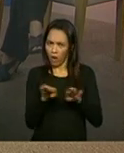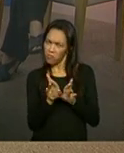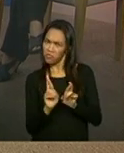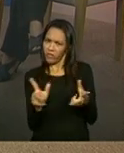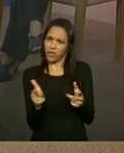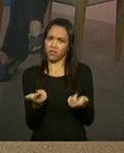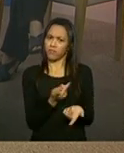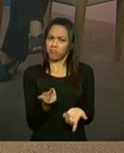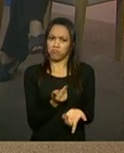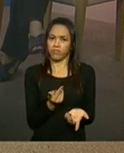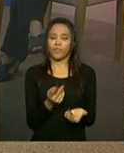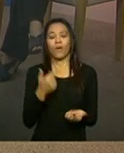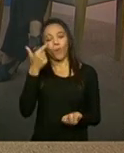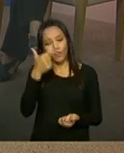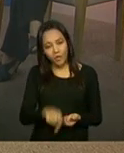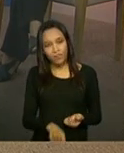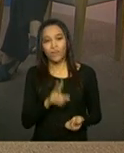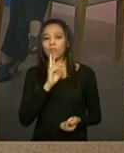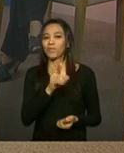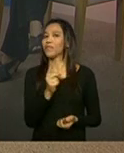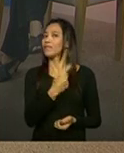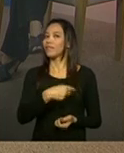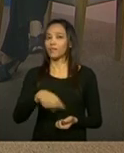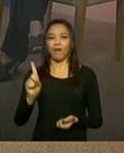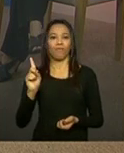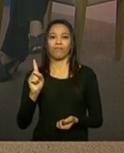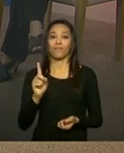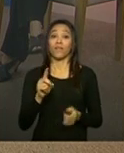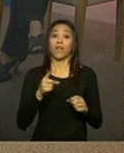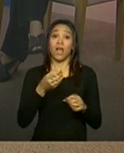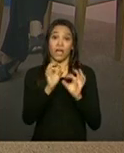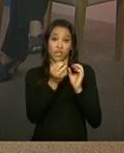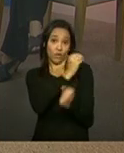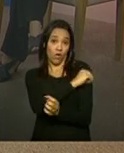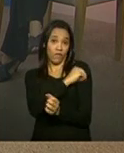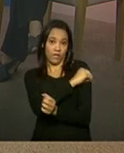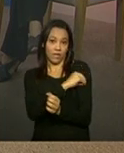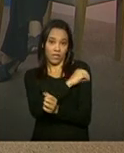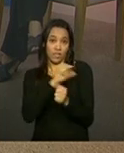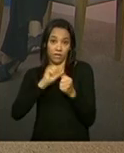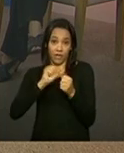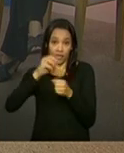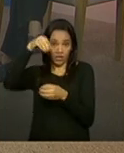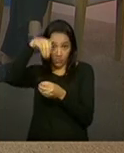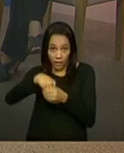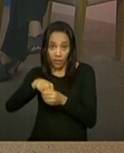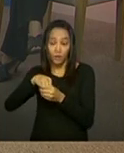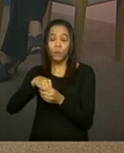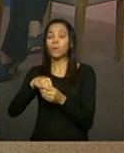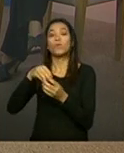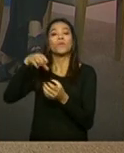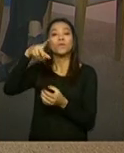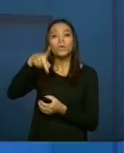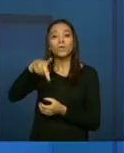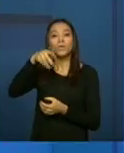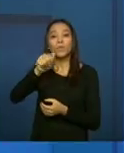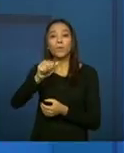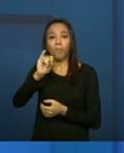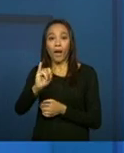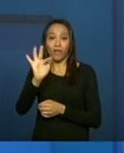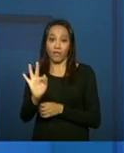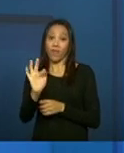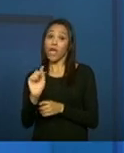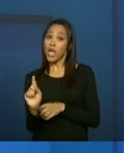uma vez, não. As oficinas com famílias realizadas no âmbito do PAIF são uma das ações do PAIF.